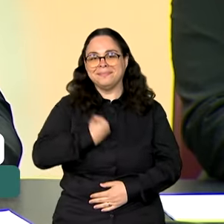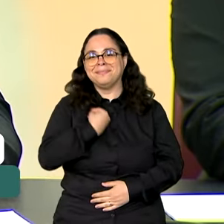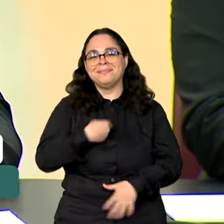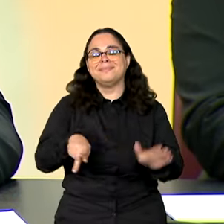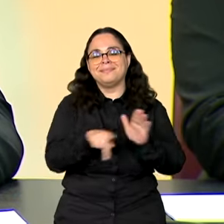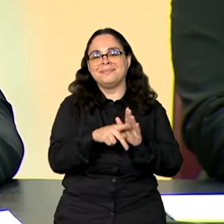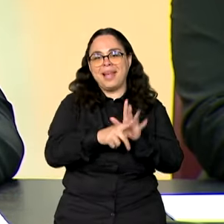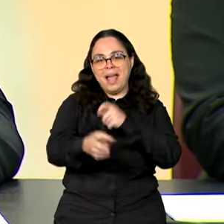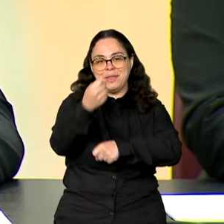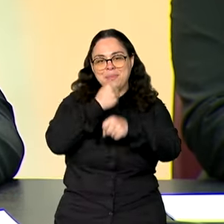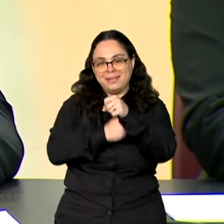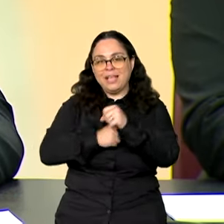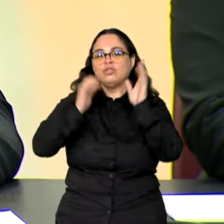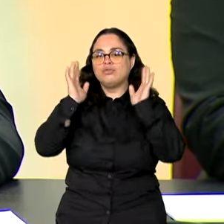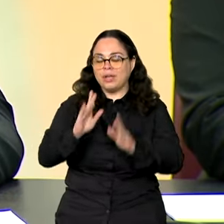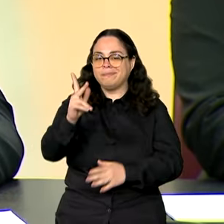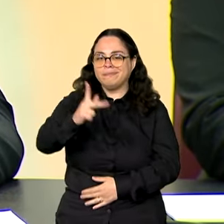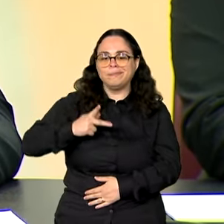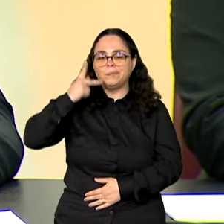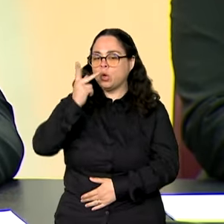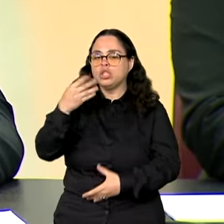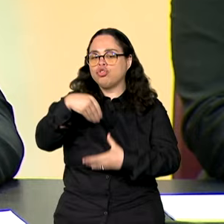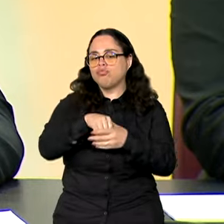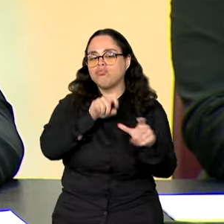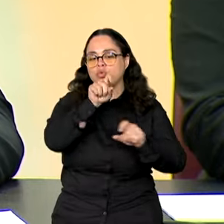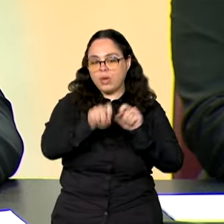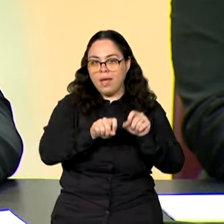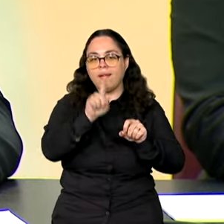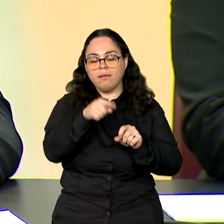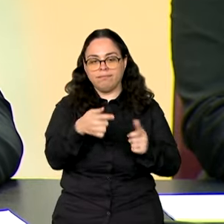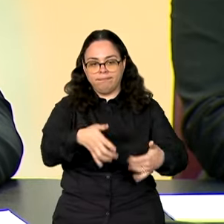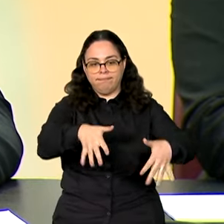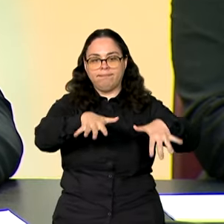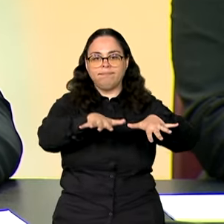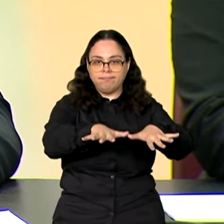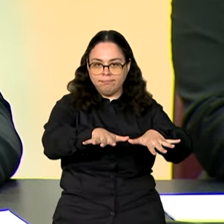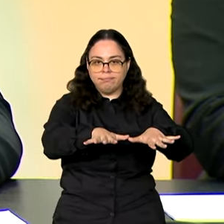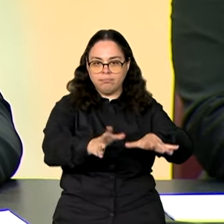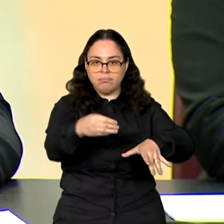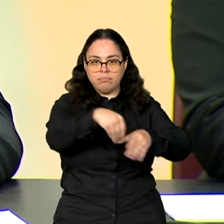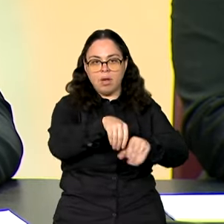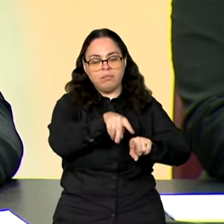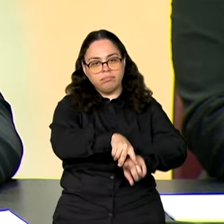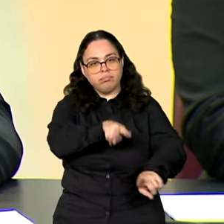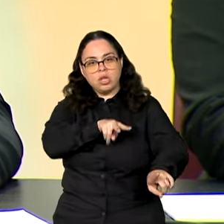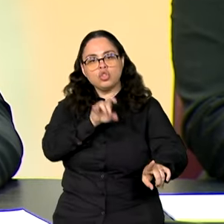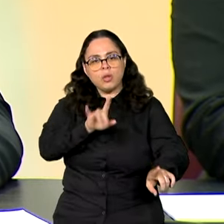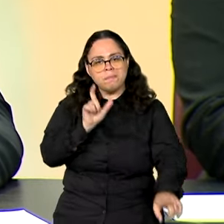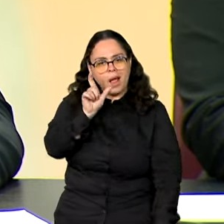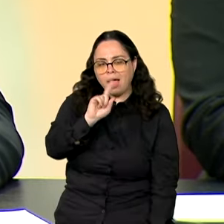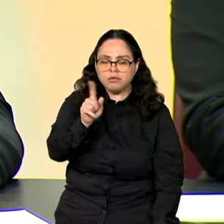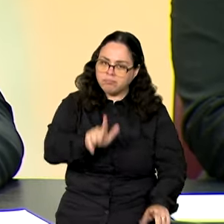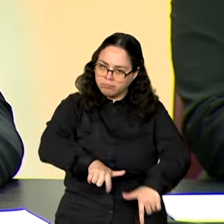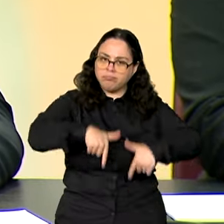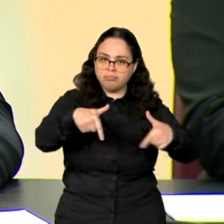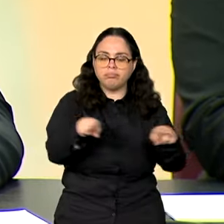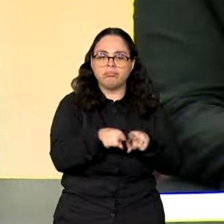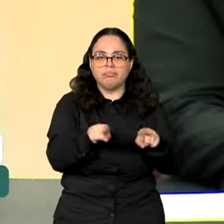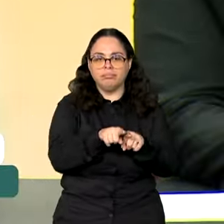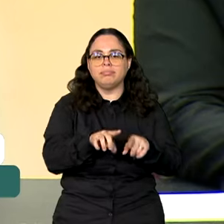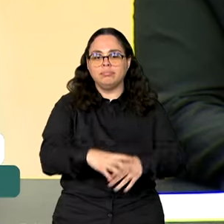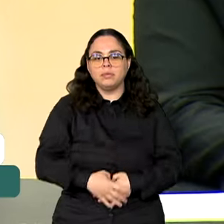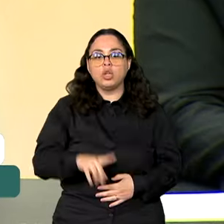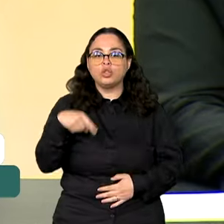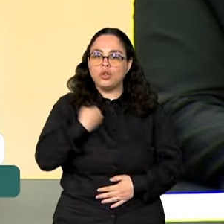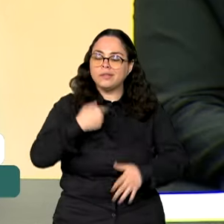desde o ano passado, tem uma política de inclusão que se estende não apenas em palavras, mas em ações concretas.